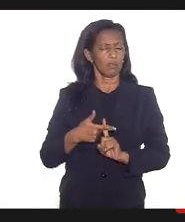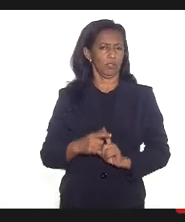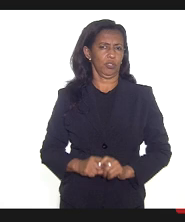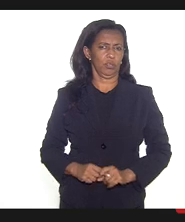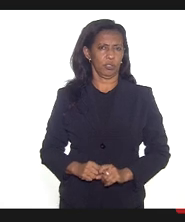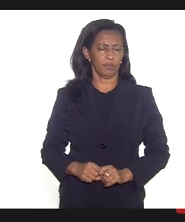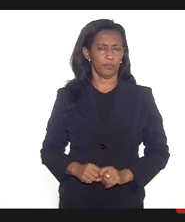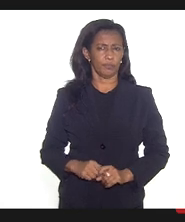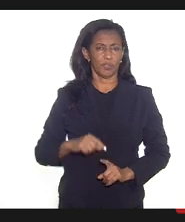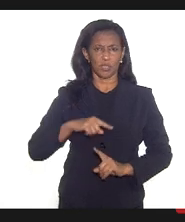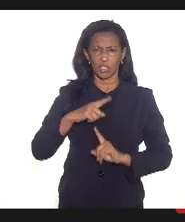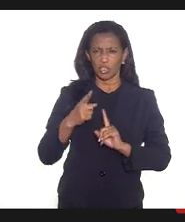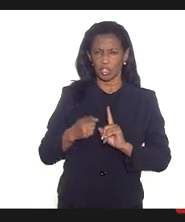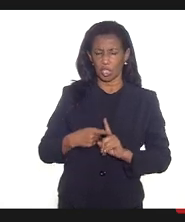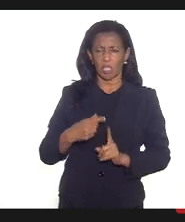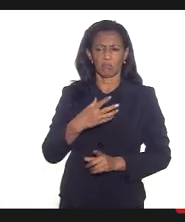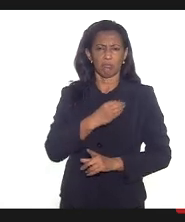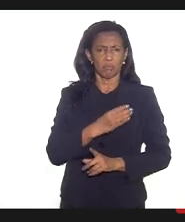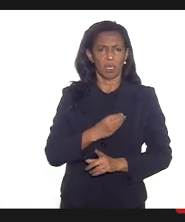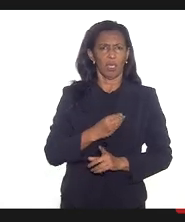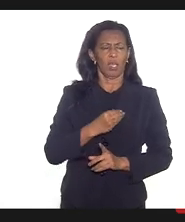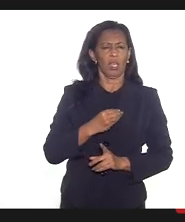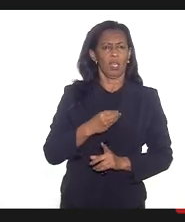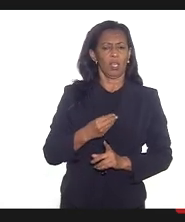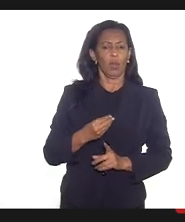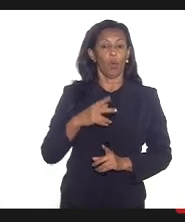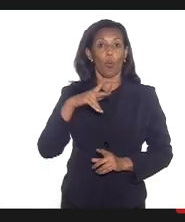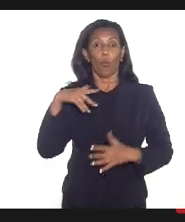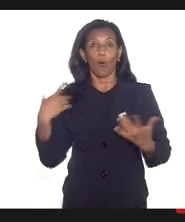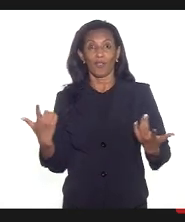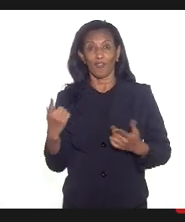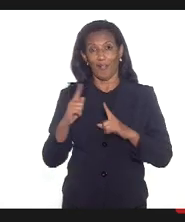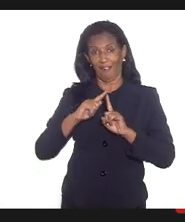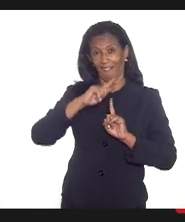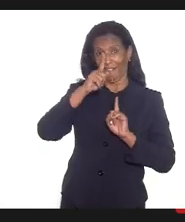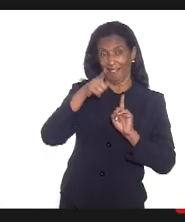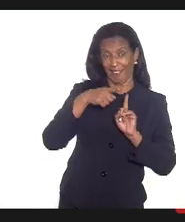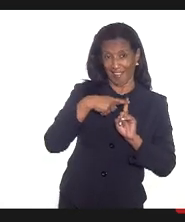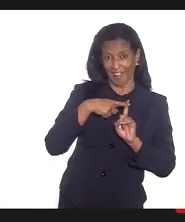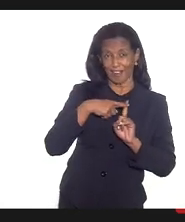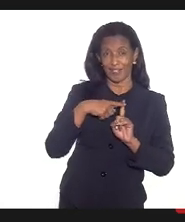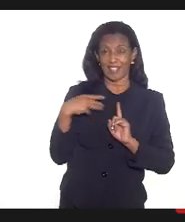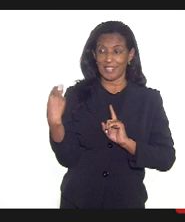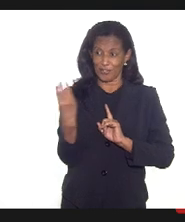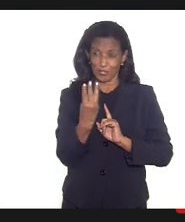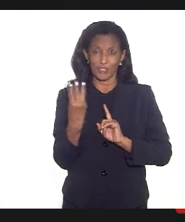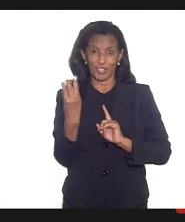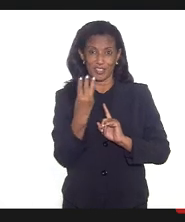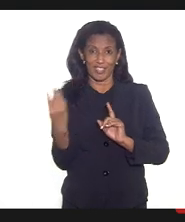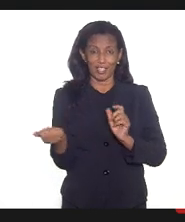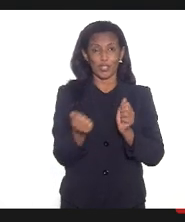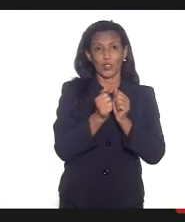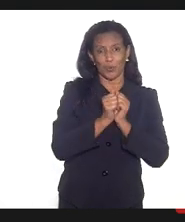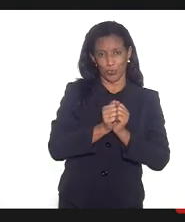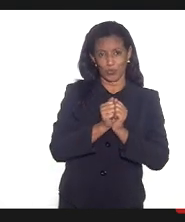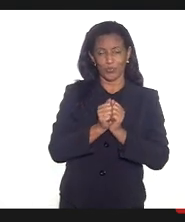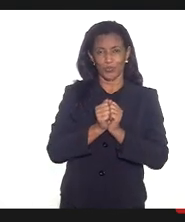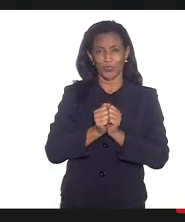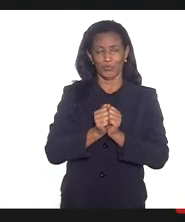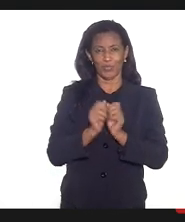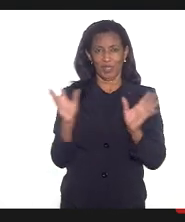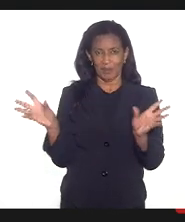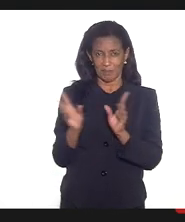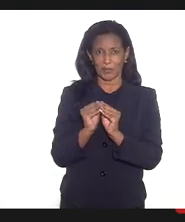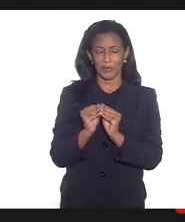gestantes poéticos lactantes quando eu falar gestante é porque são os três segmentos mas a gente vai